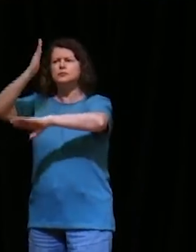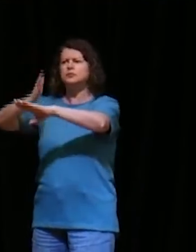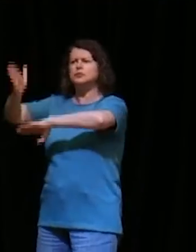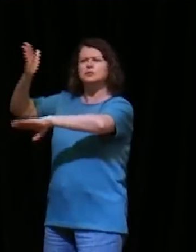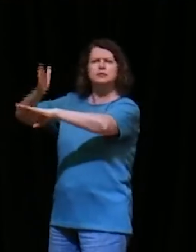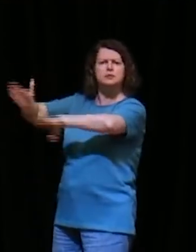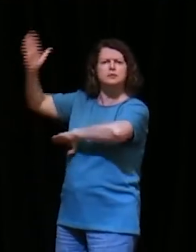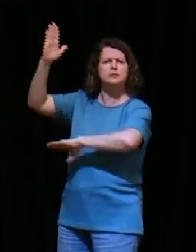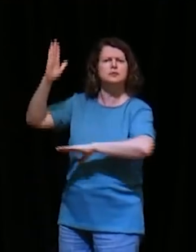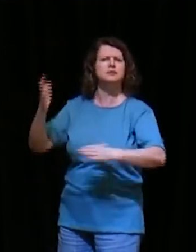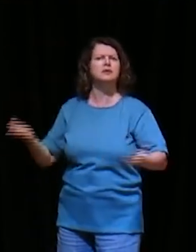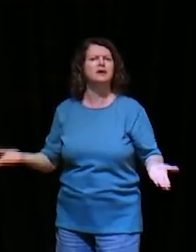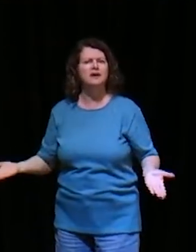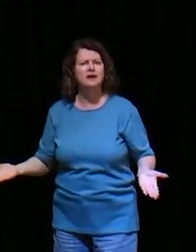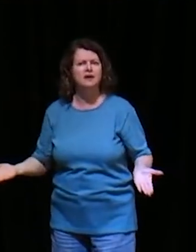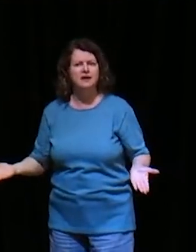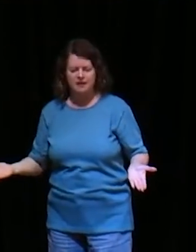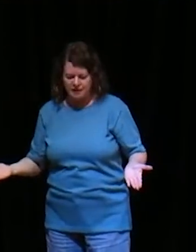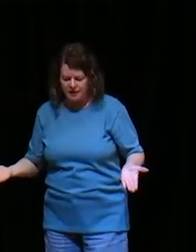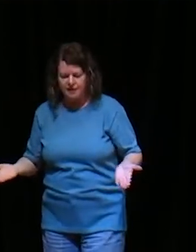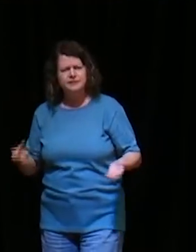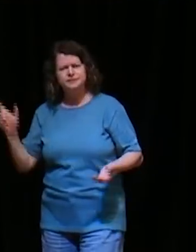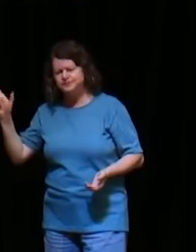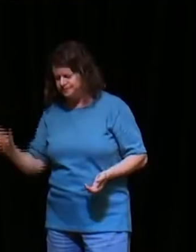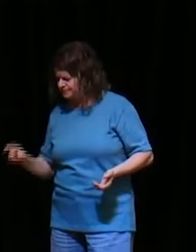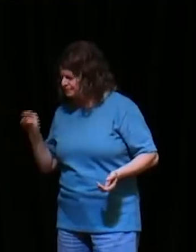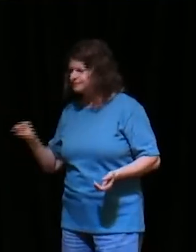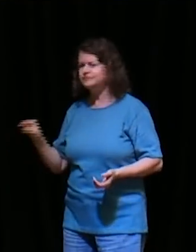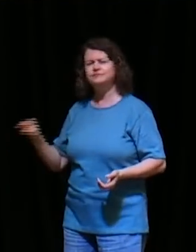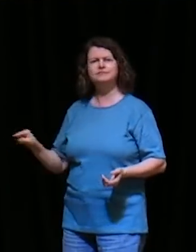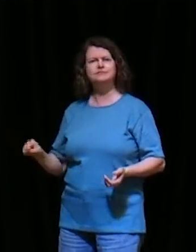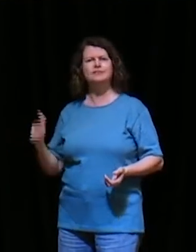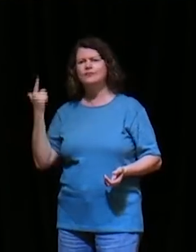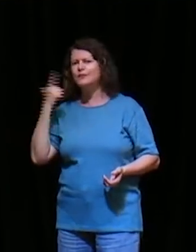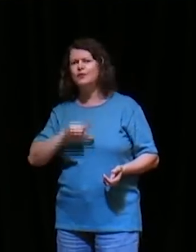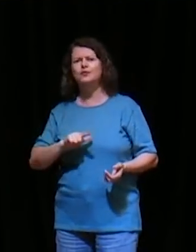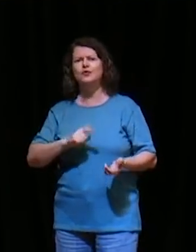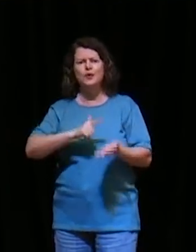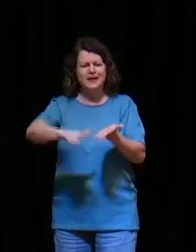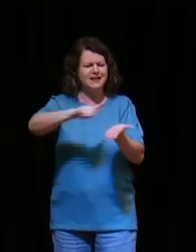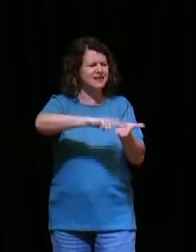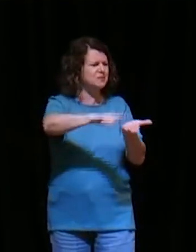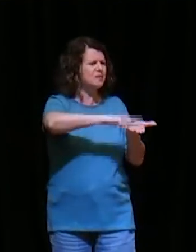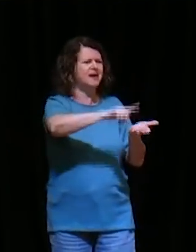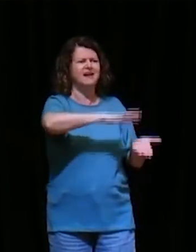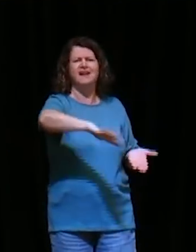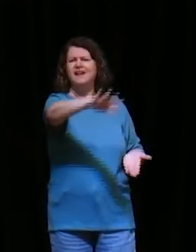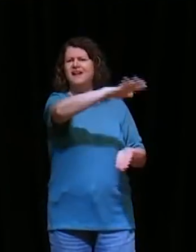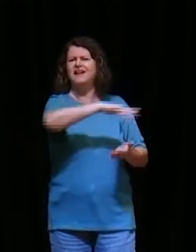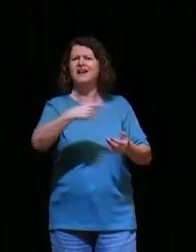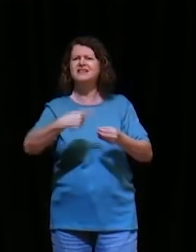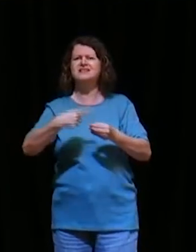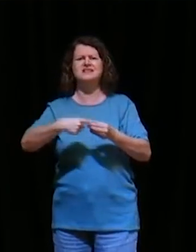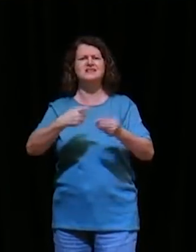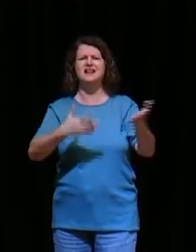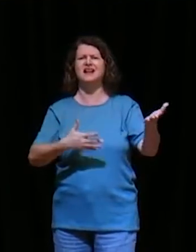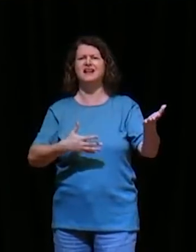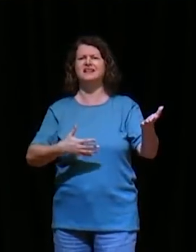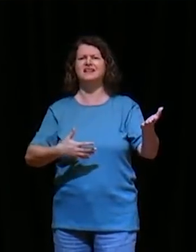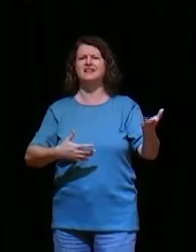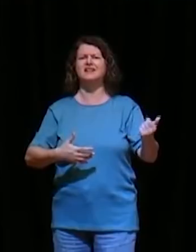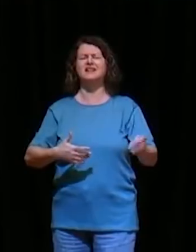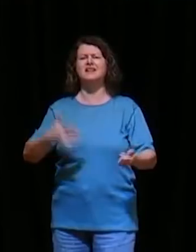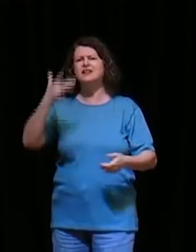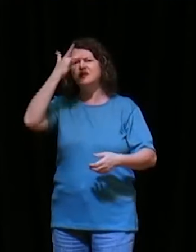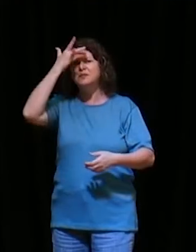a intimidação e o medo, esse homem, é um homem que consegue, purificar a cidade, daqueles homens, que não eram judeus, e ele, ele consegue